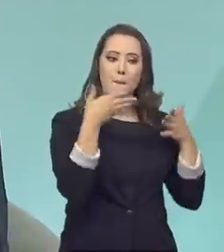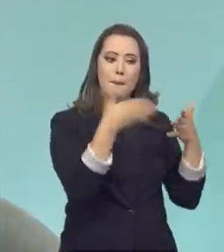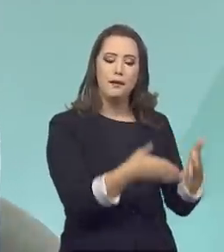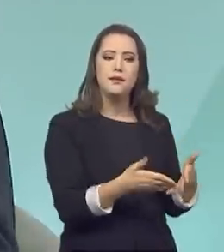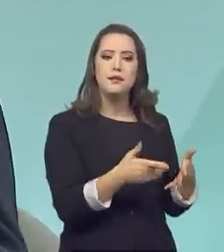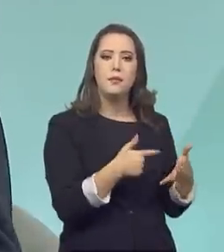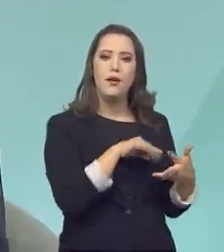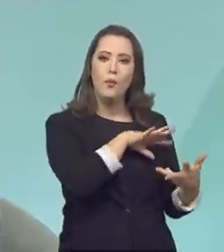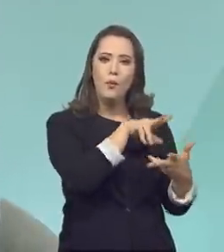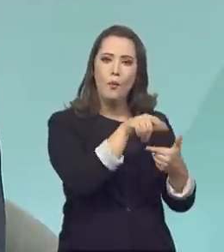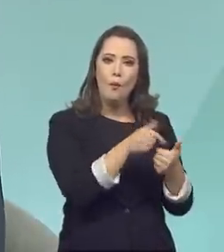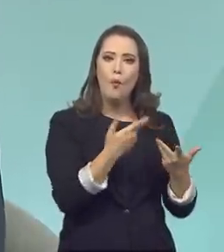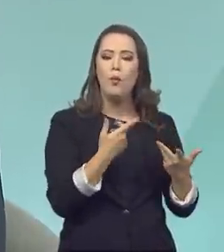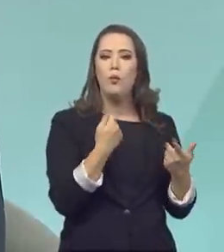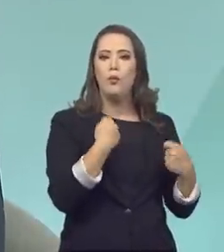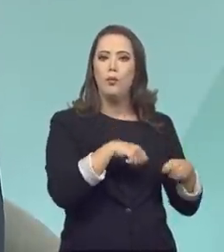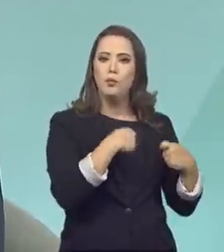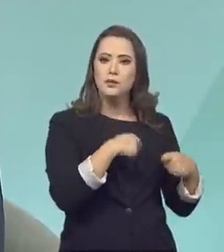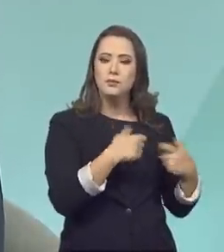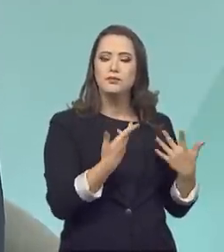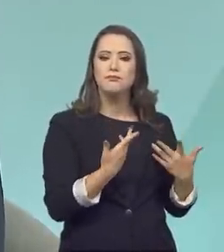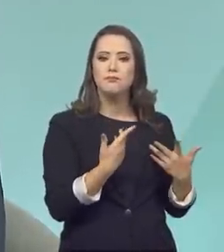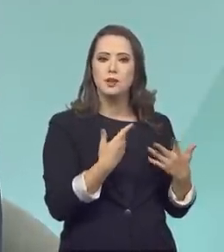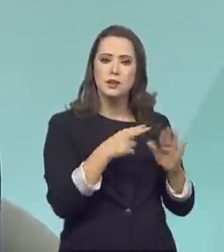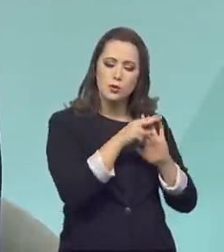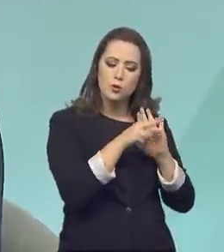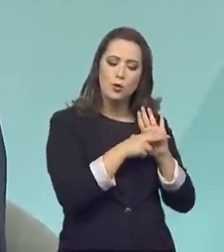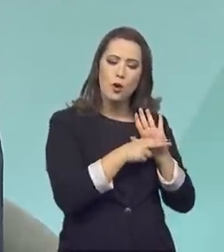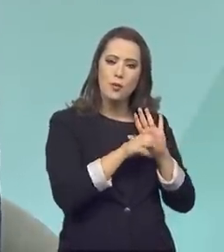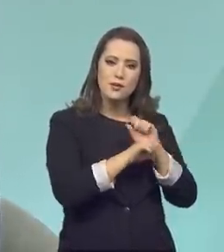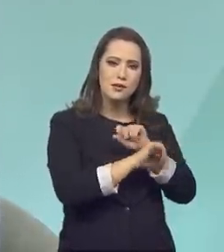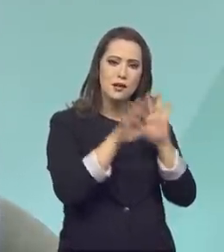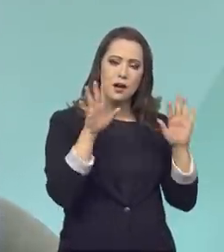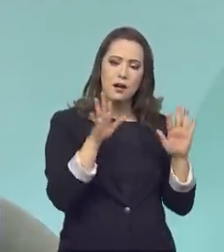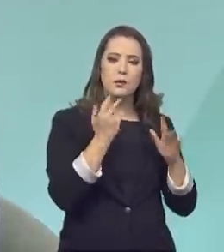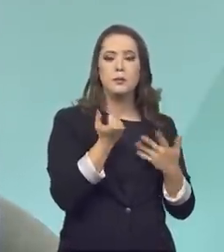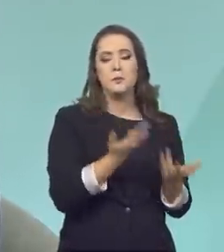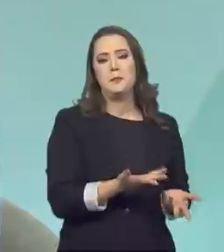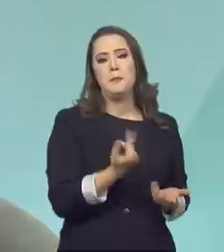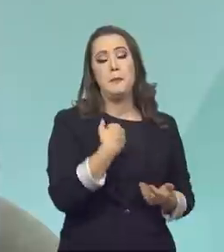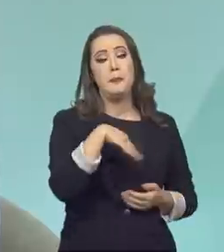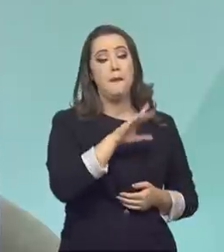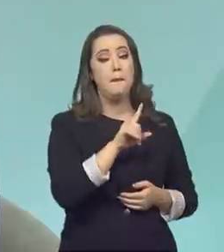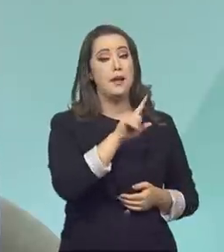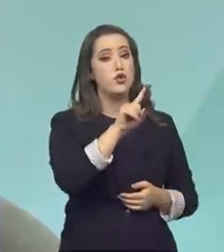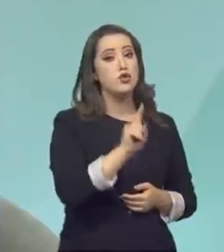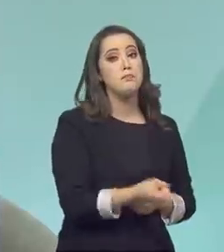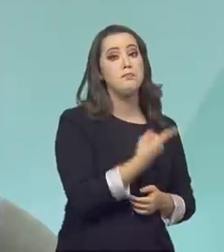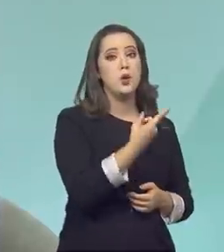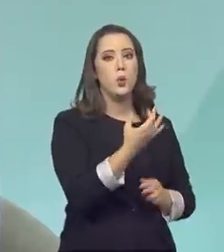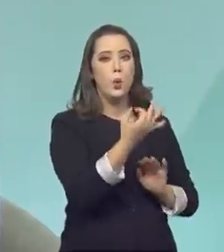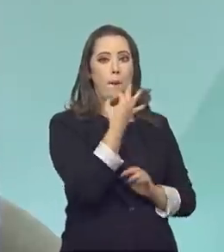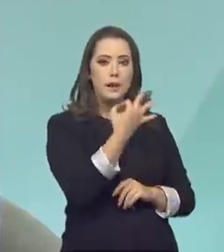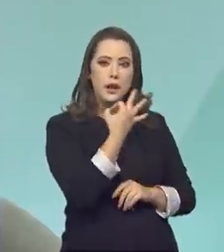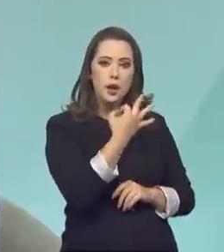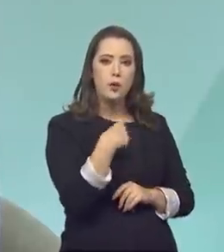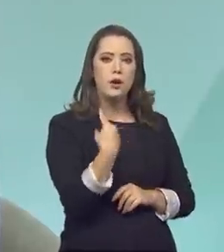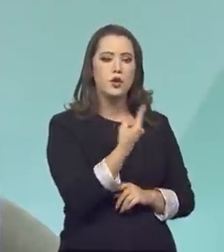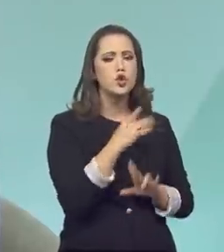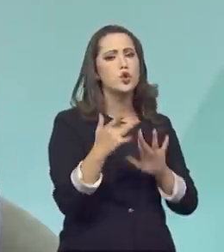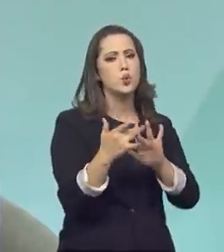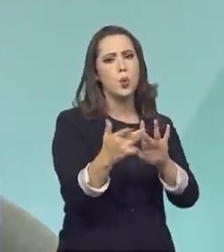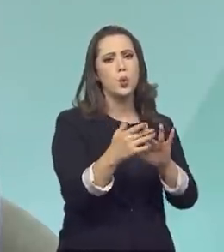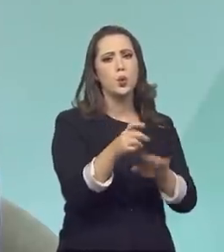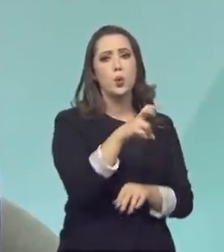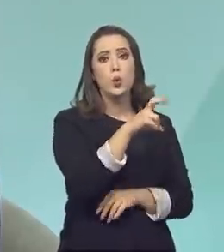mercado globalizado no que é feito dentro do Brasil. E dessas mais de mil sugestões apresentadas, nós já acatamos quase 500.